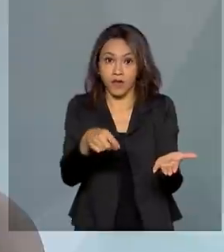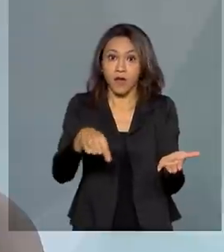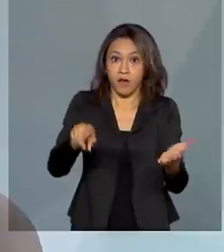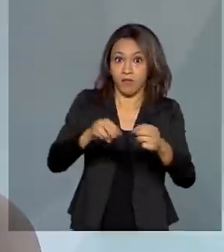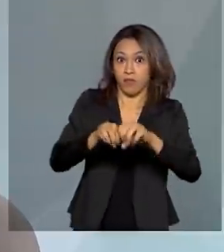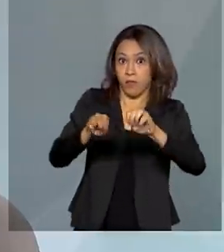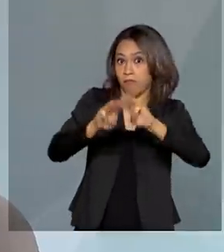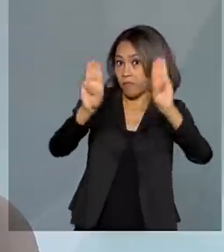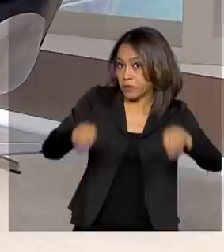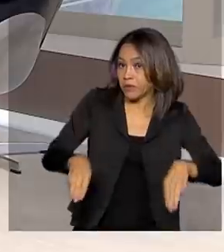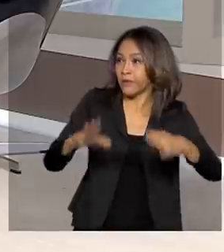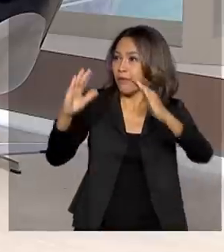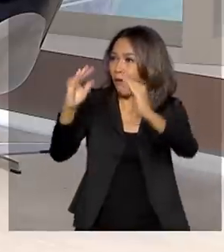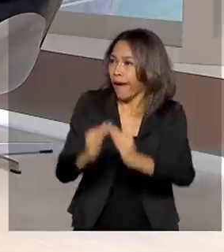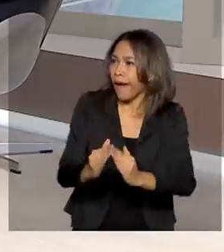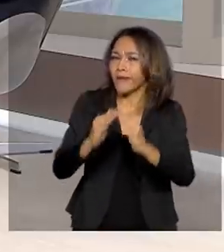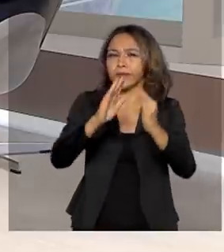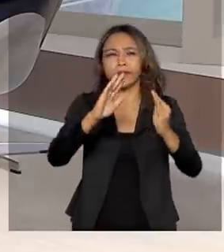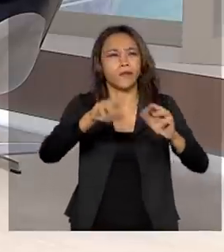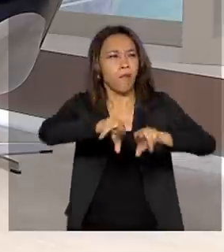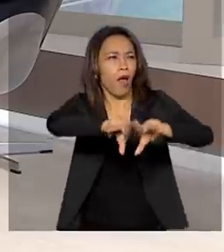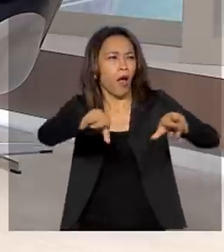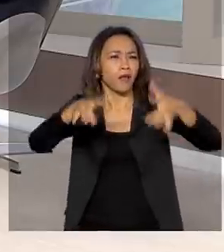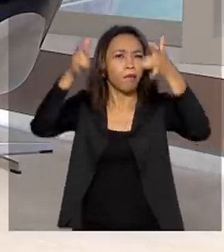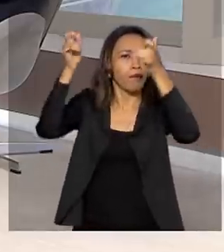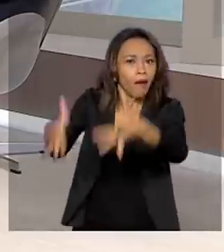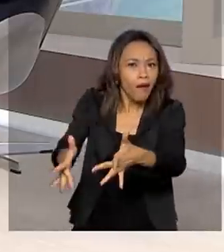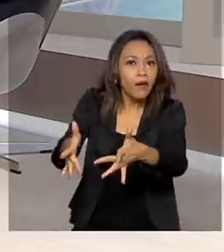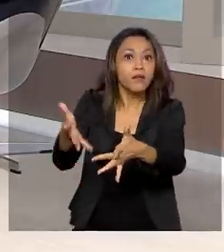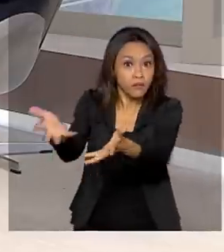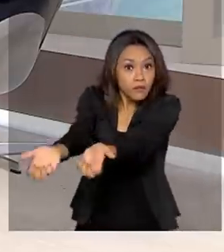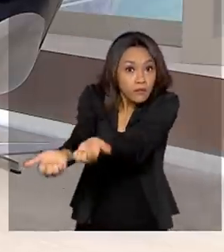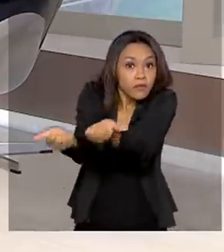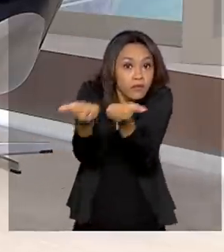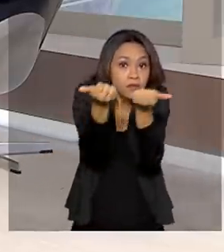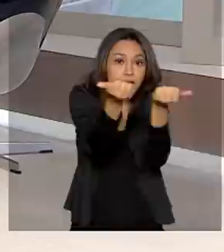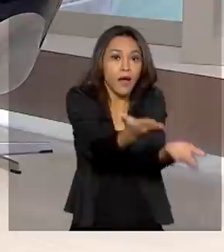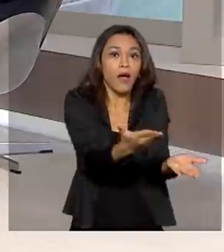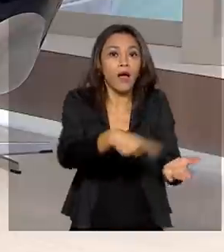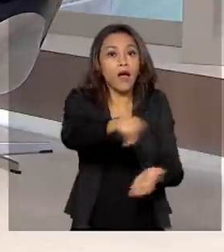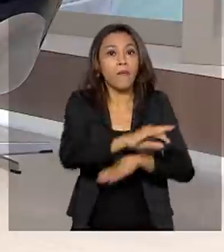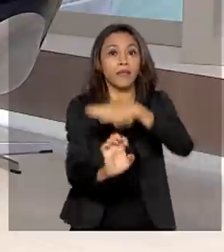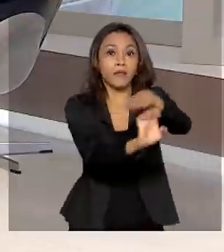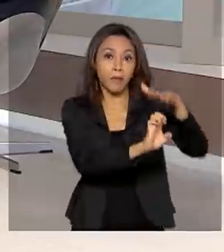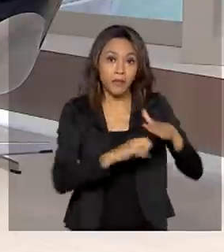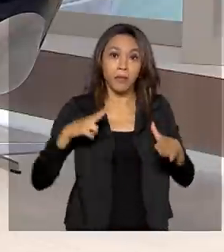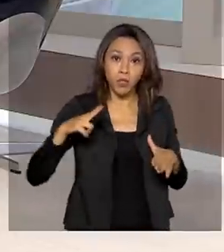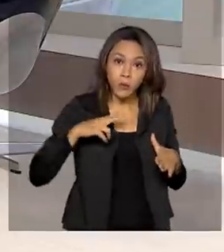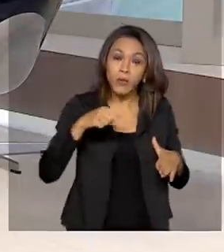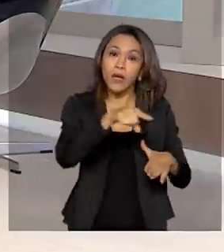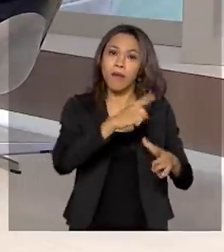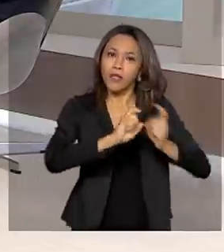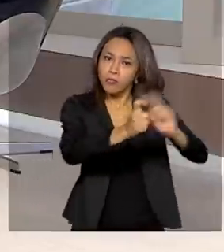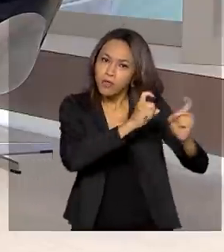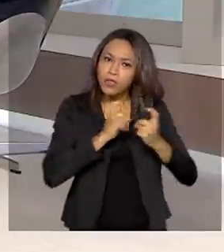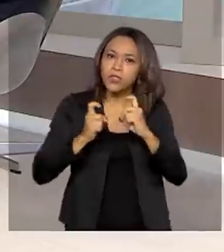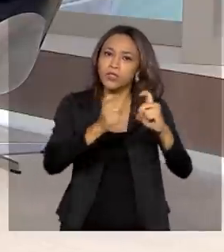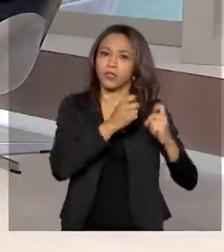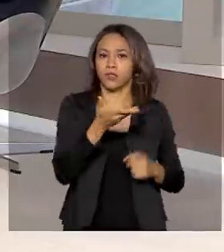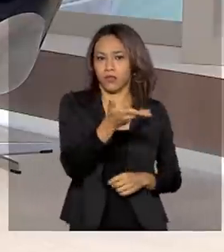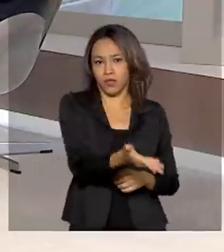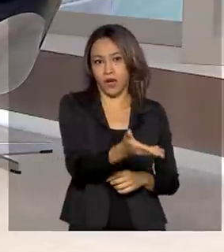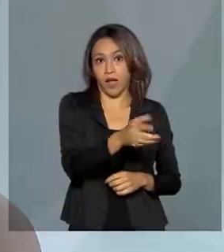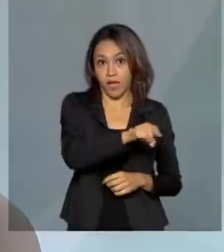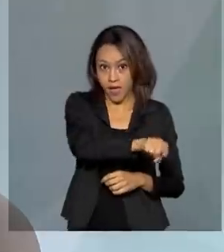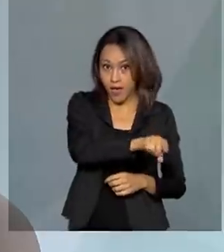que hoje estão desocupados, nos abandonados, a iniciativa privada, para que eles virem negócios, para que a empresa